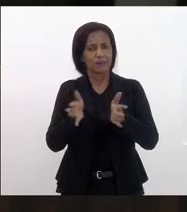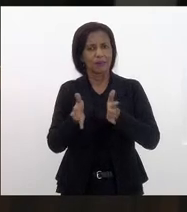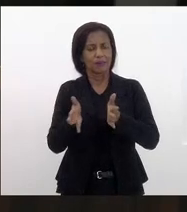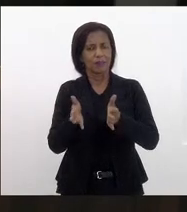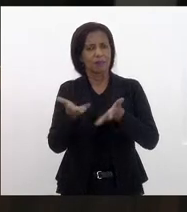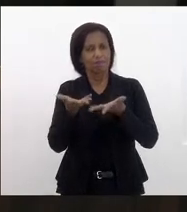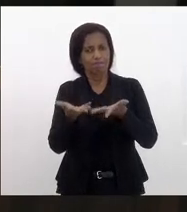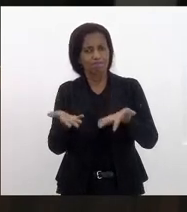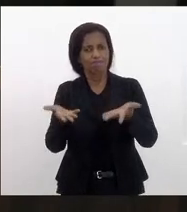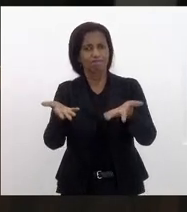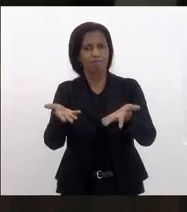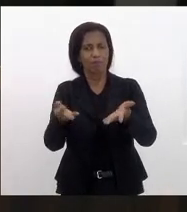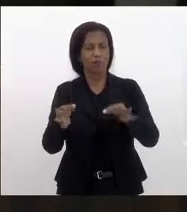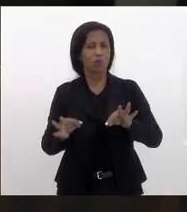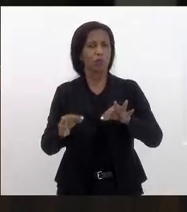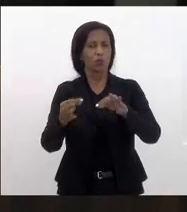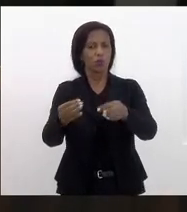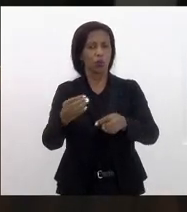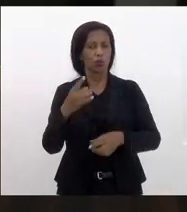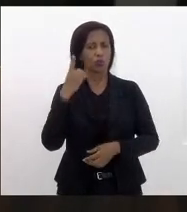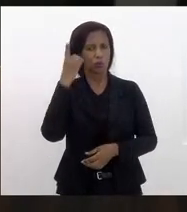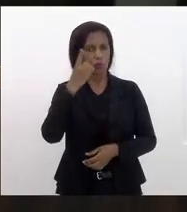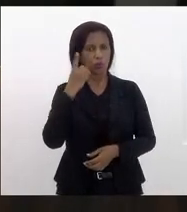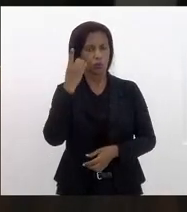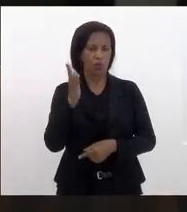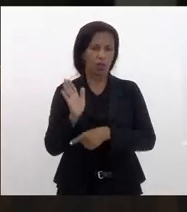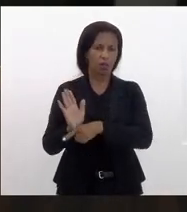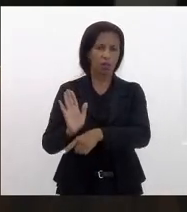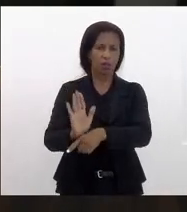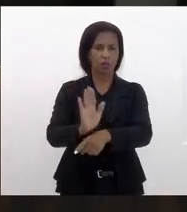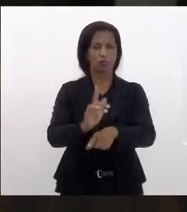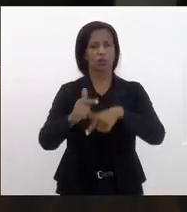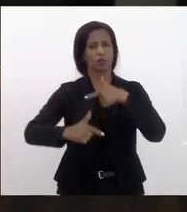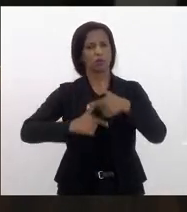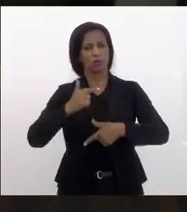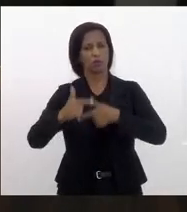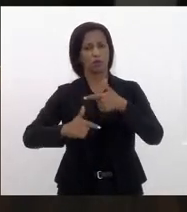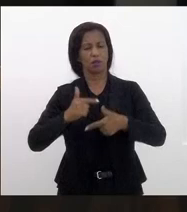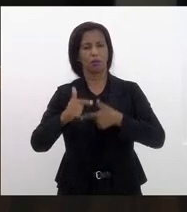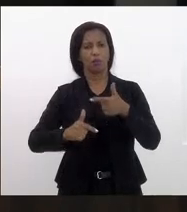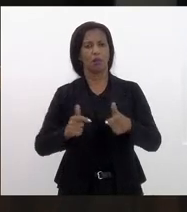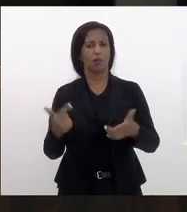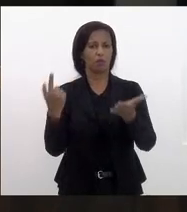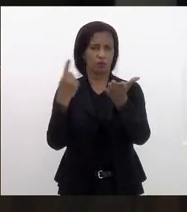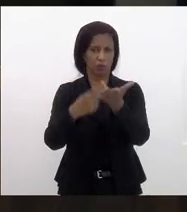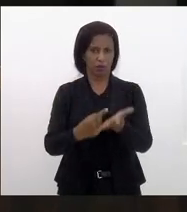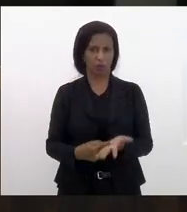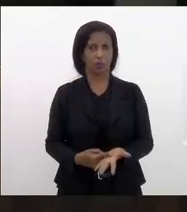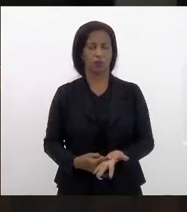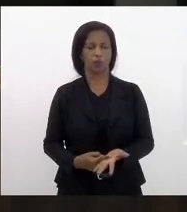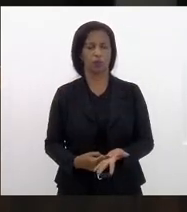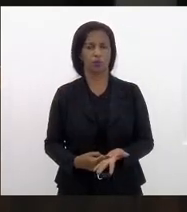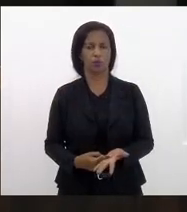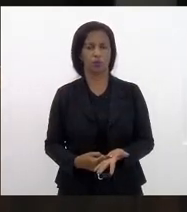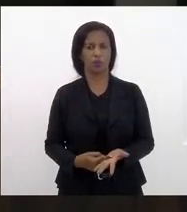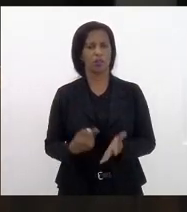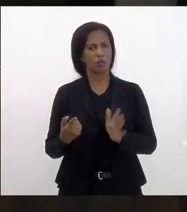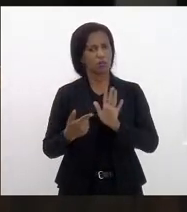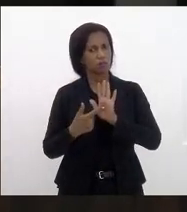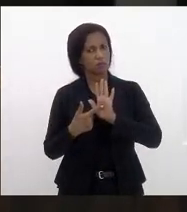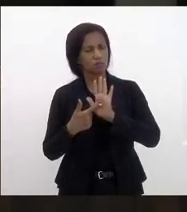prestigiou a todos os deputados que ajudaram e trabalharam para construir esse acordo. E isso vem